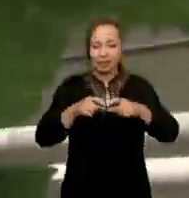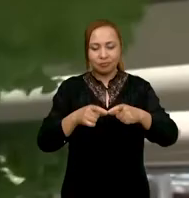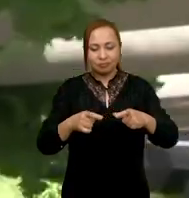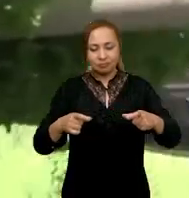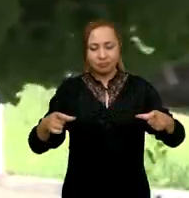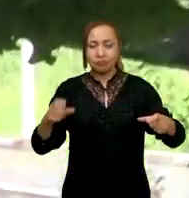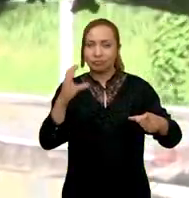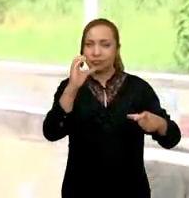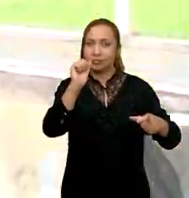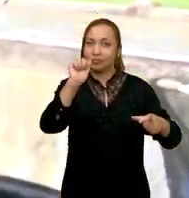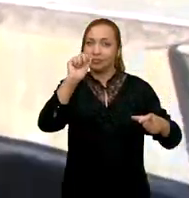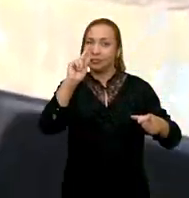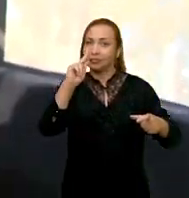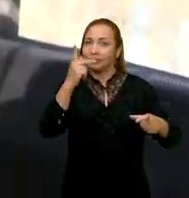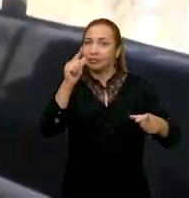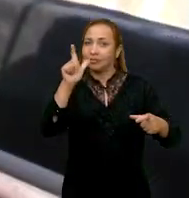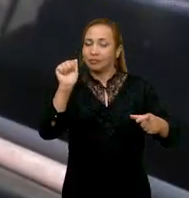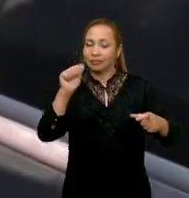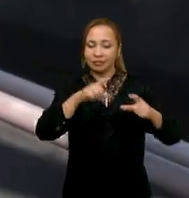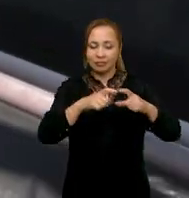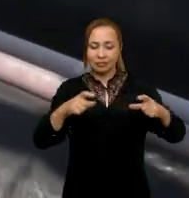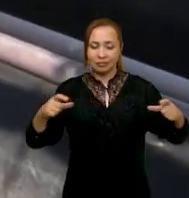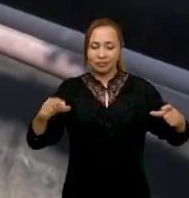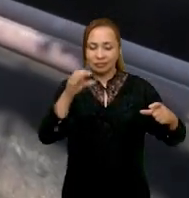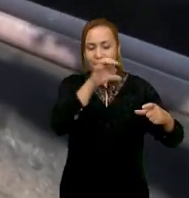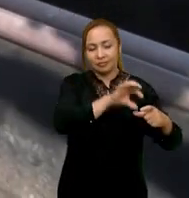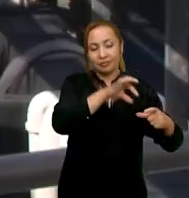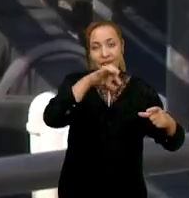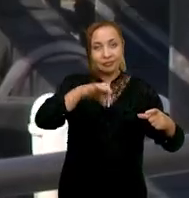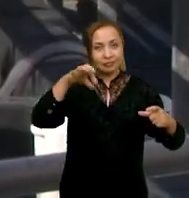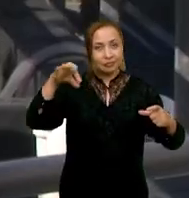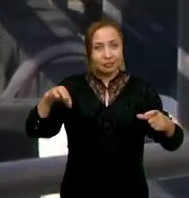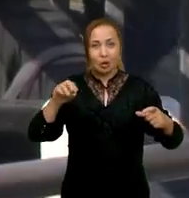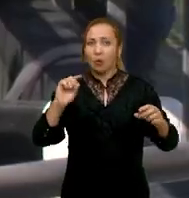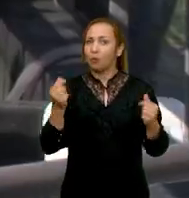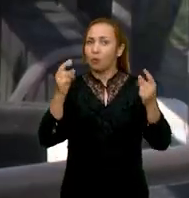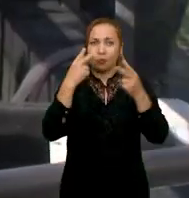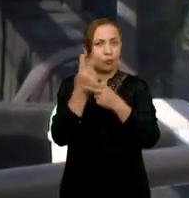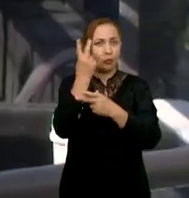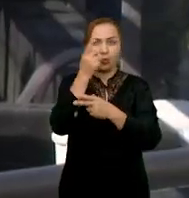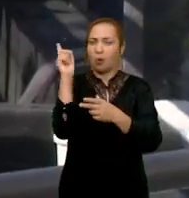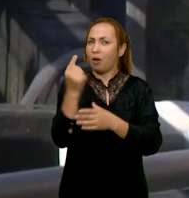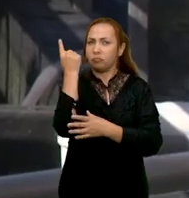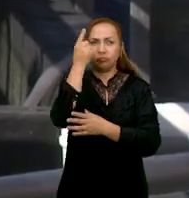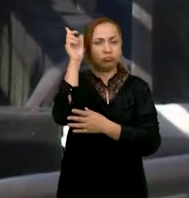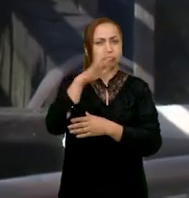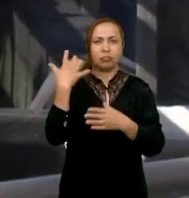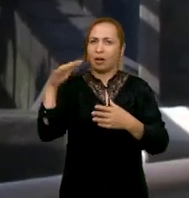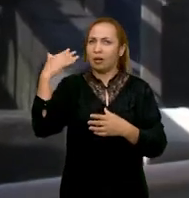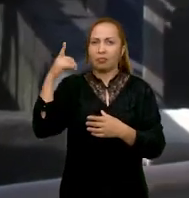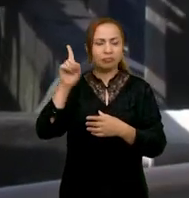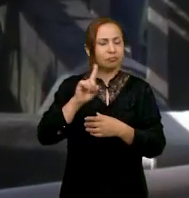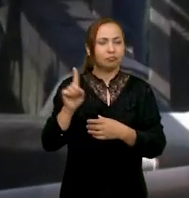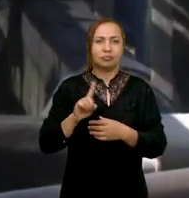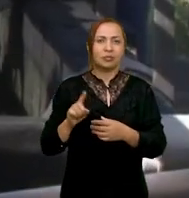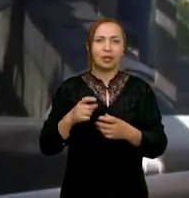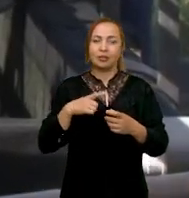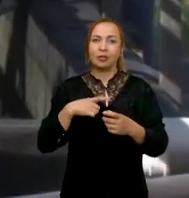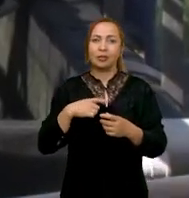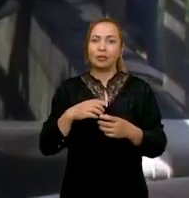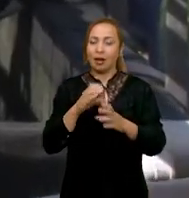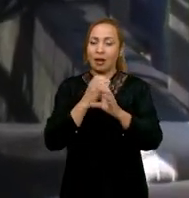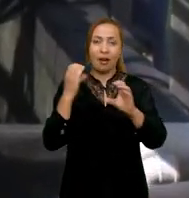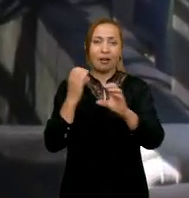que ficam sobrepostas aos tanques de cultivo de tilápia. O custo não é alto, com as calhas feitas de canos